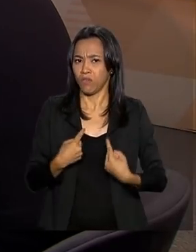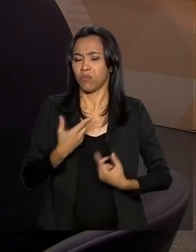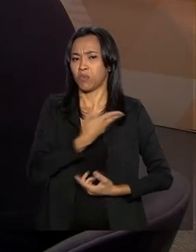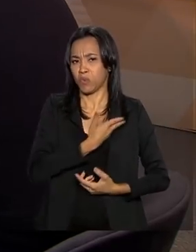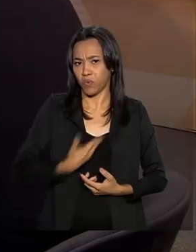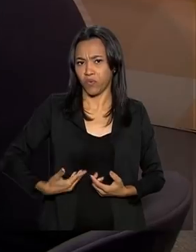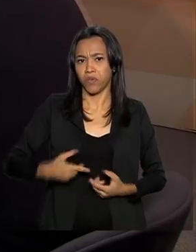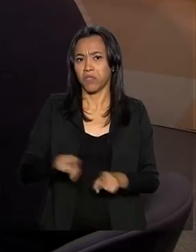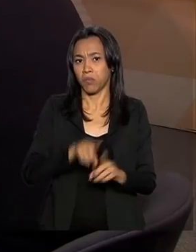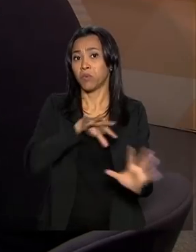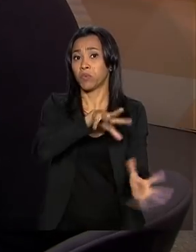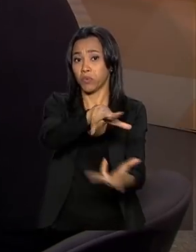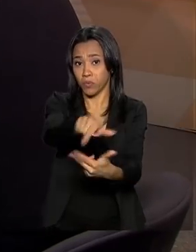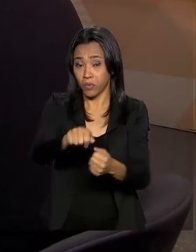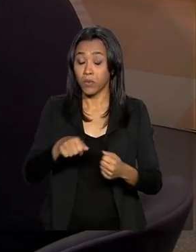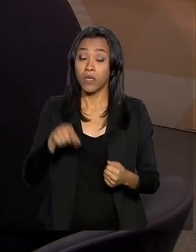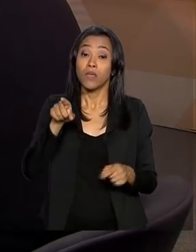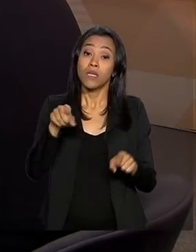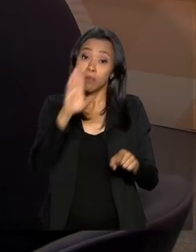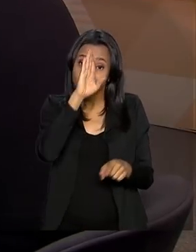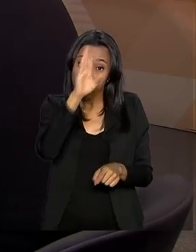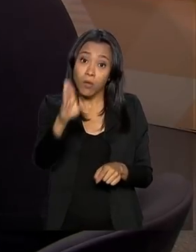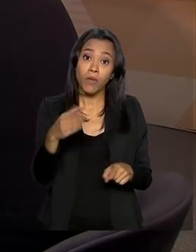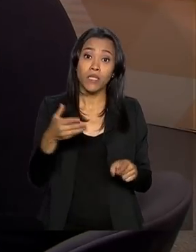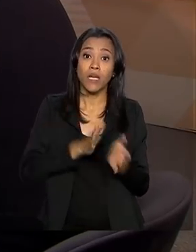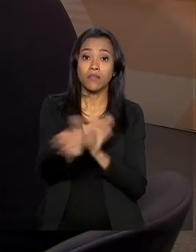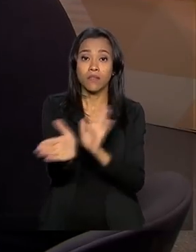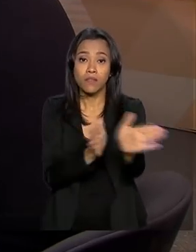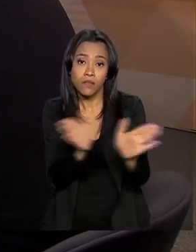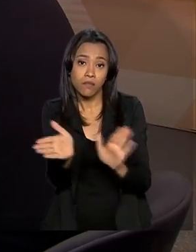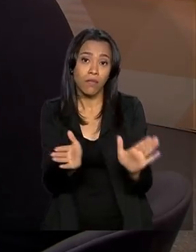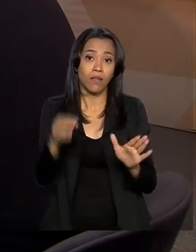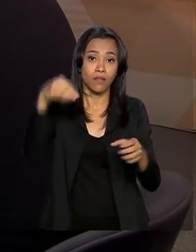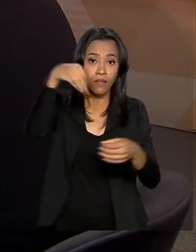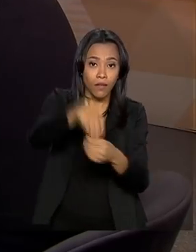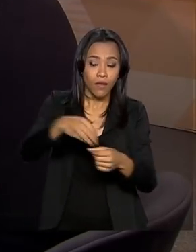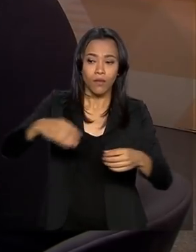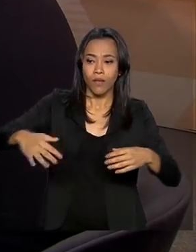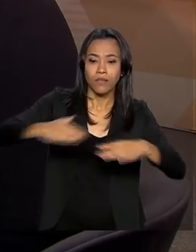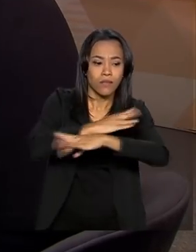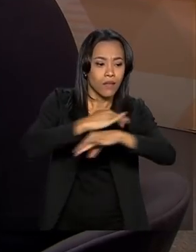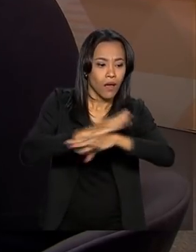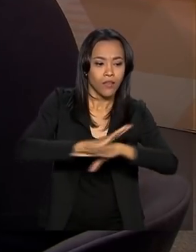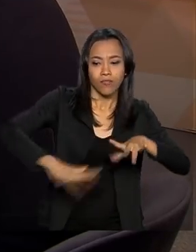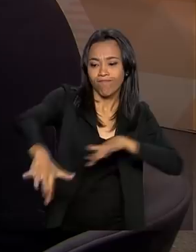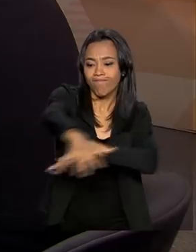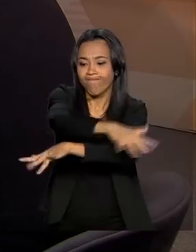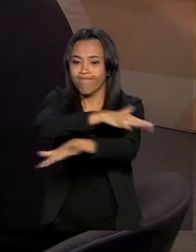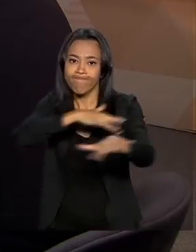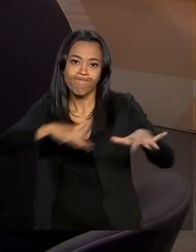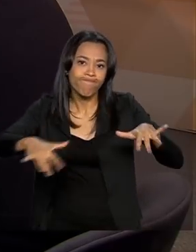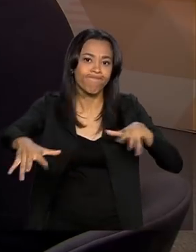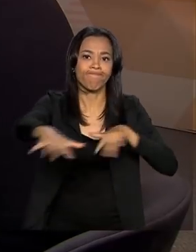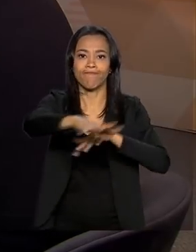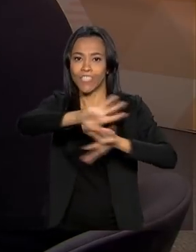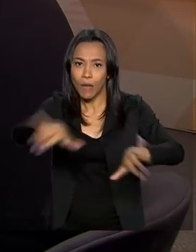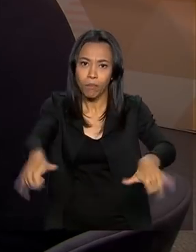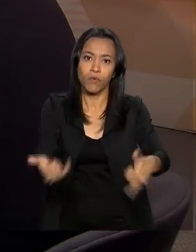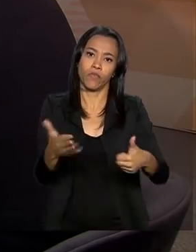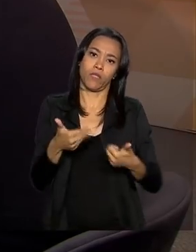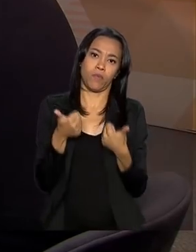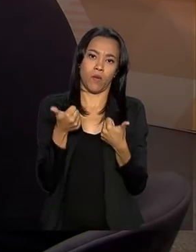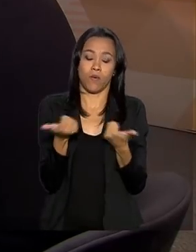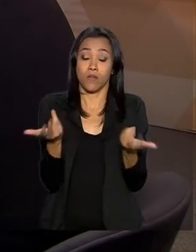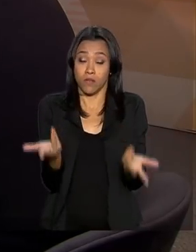E a questão da mobilidade urbana é justamente permitir que esses conglomerados convivam e aproveitem melhor as cidades.